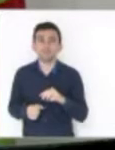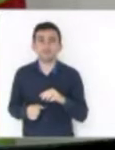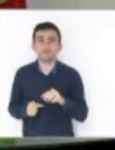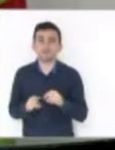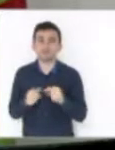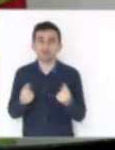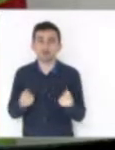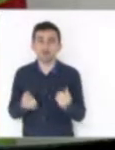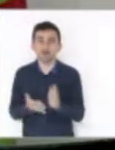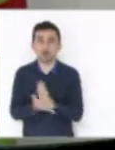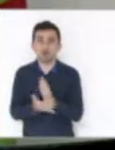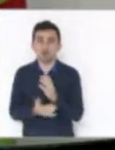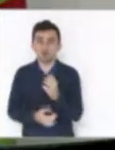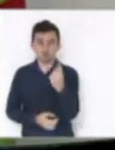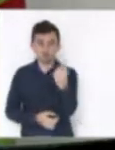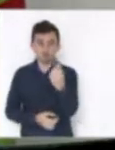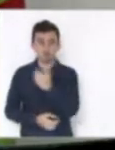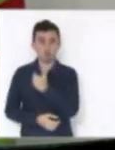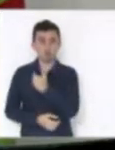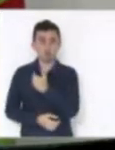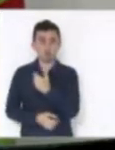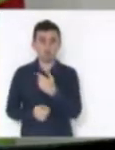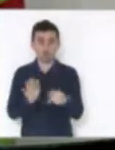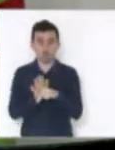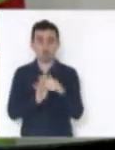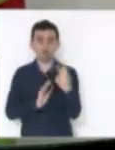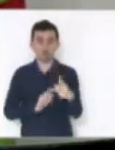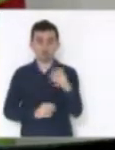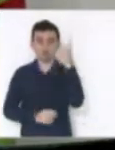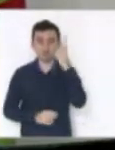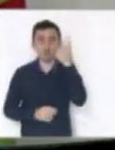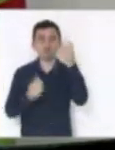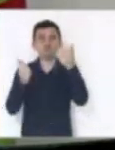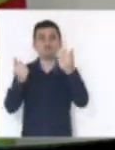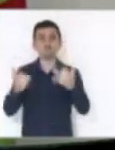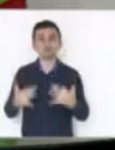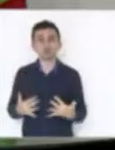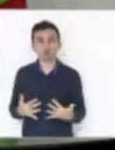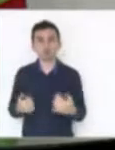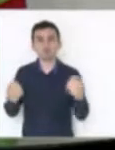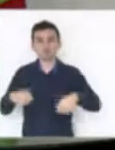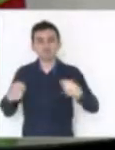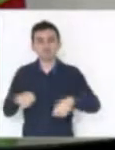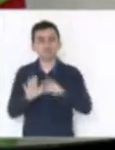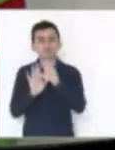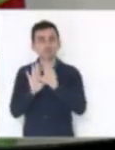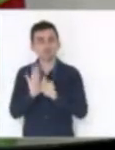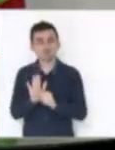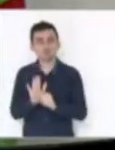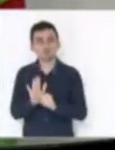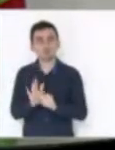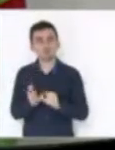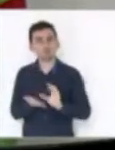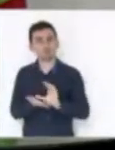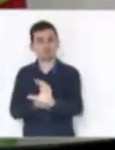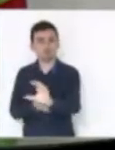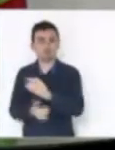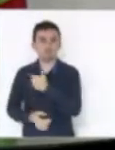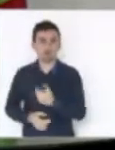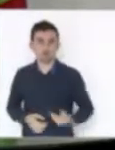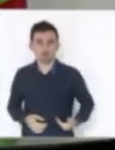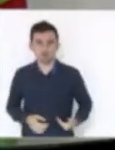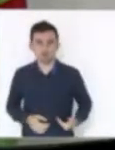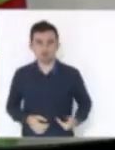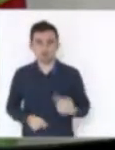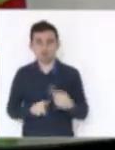dos deputados da base do governo disse o seguinte, nós precisamos reduzir a contribuição do governo porque